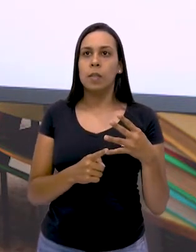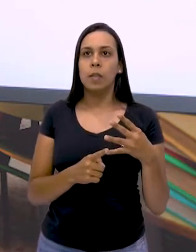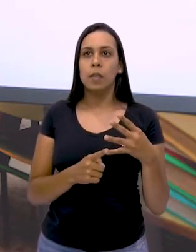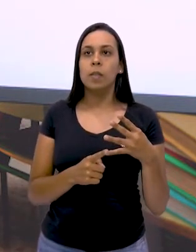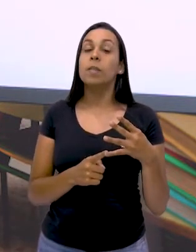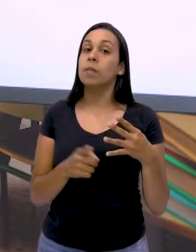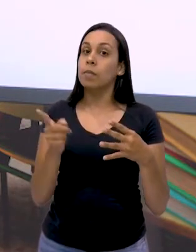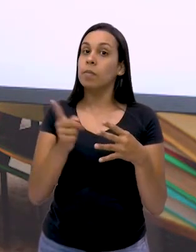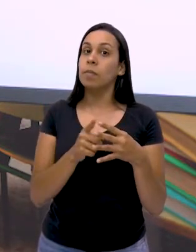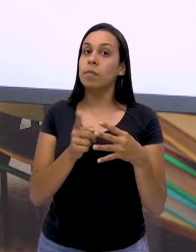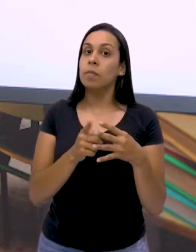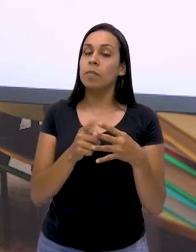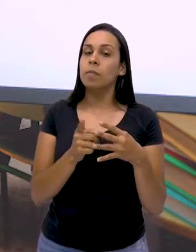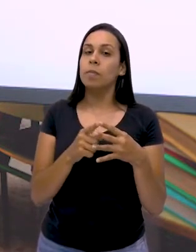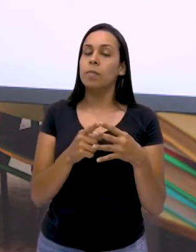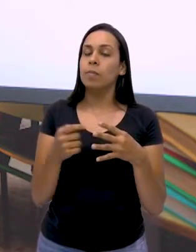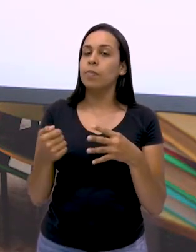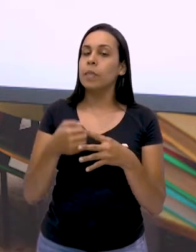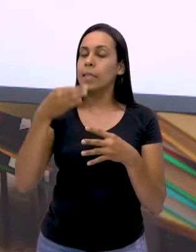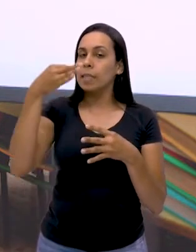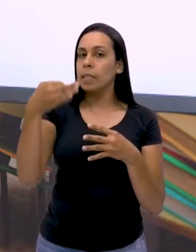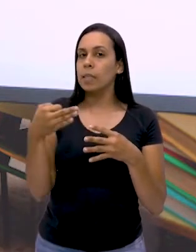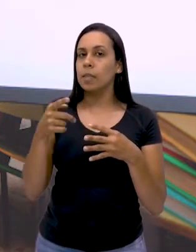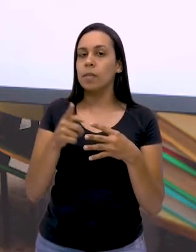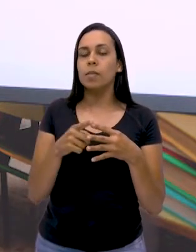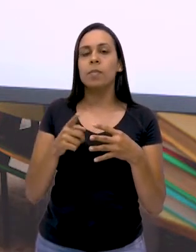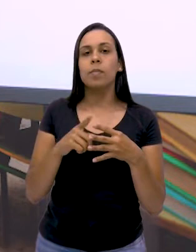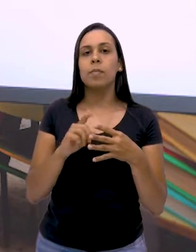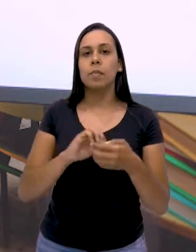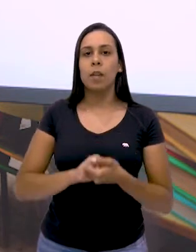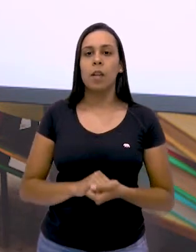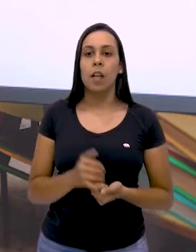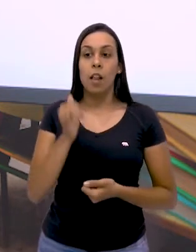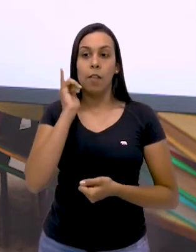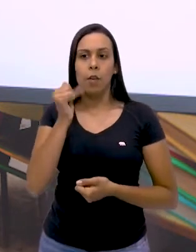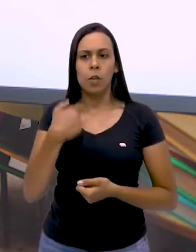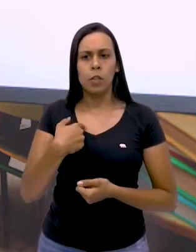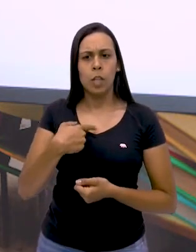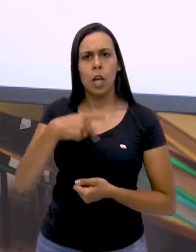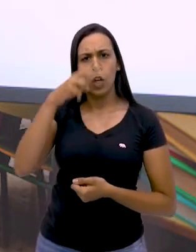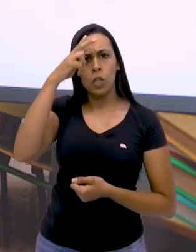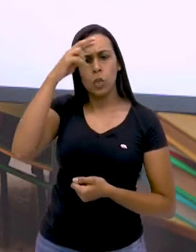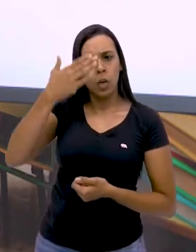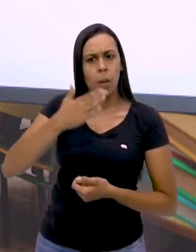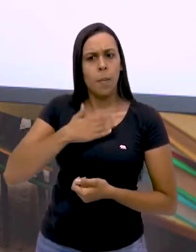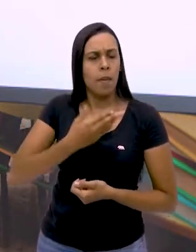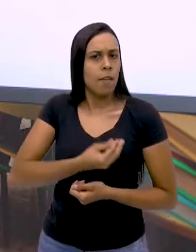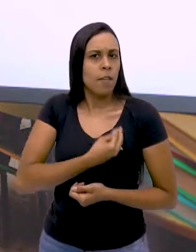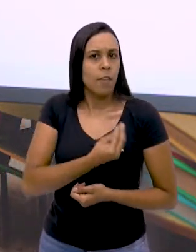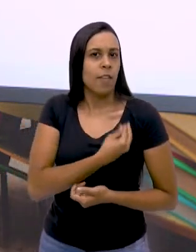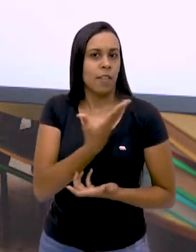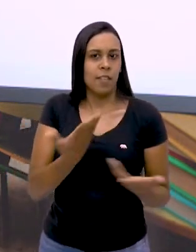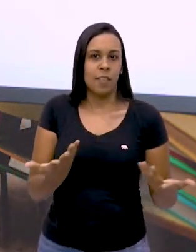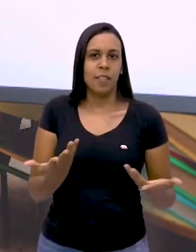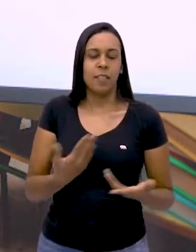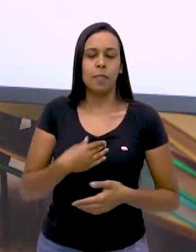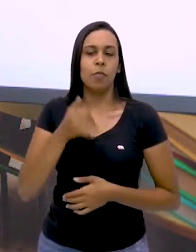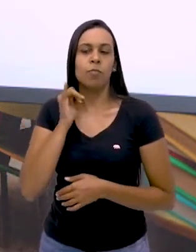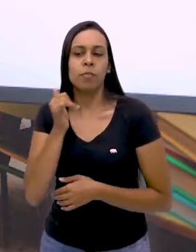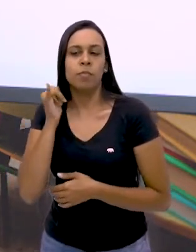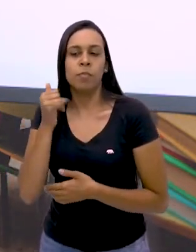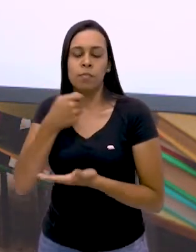Muito bem, para quem marcou aí a opção, né? Contar uma história pessoal. Até porque já está falando relato